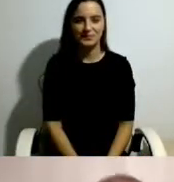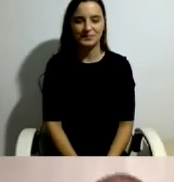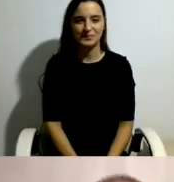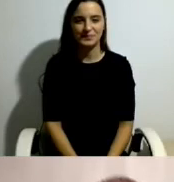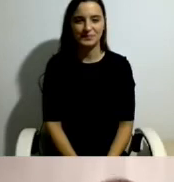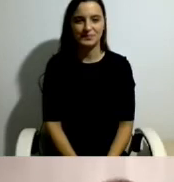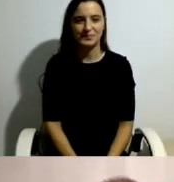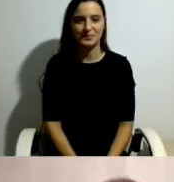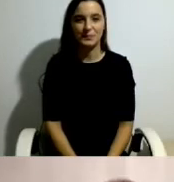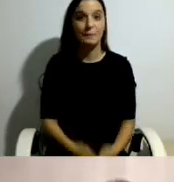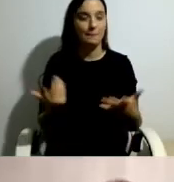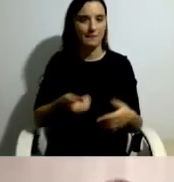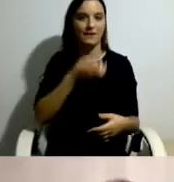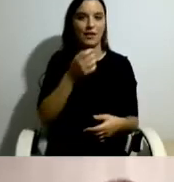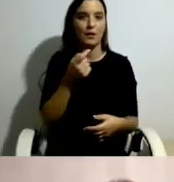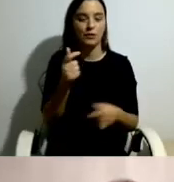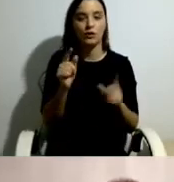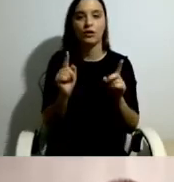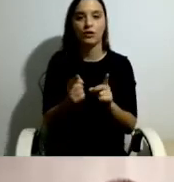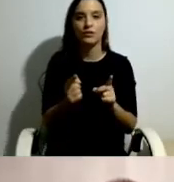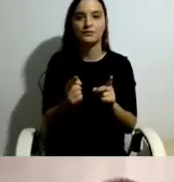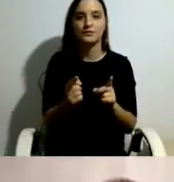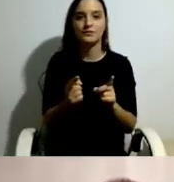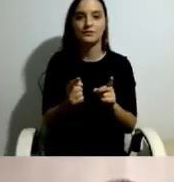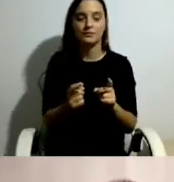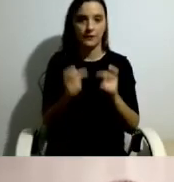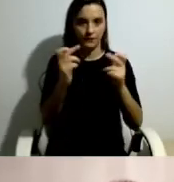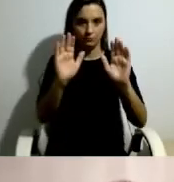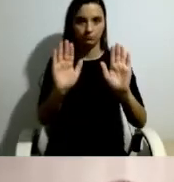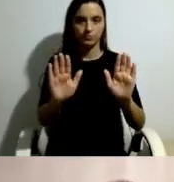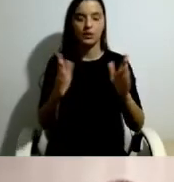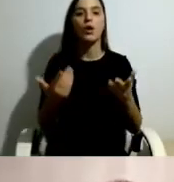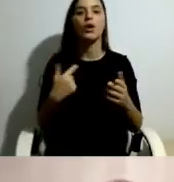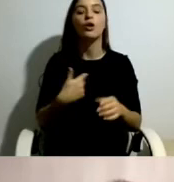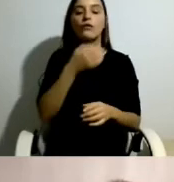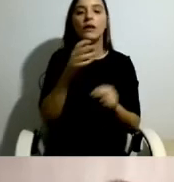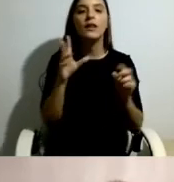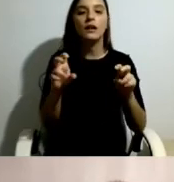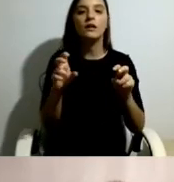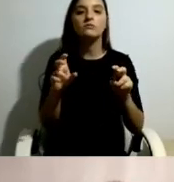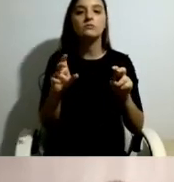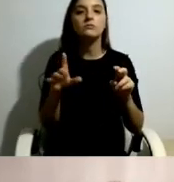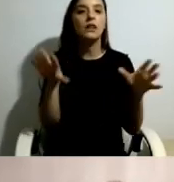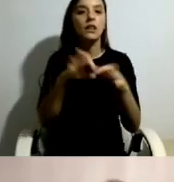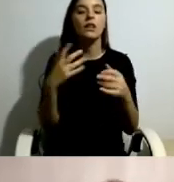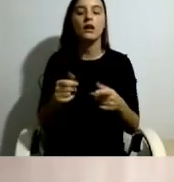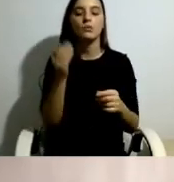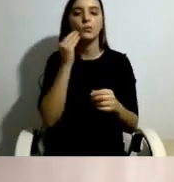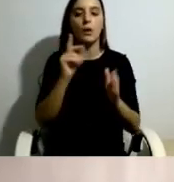Portanto, eu vou agora falar um pouco, podes fixar aí, vou agora falar um pouco sobre os impactos do projeto piloto.